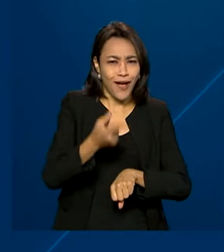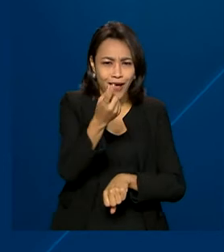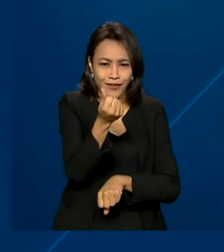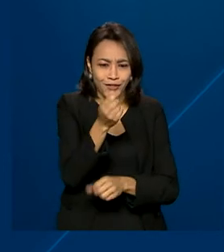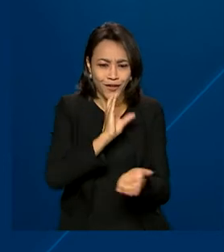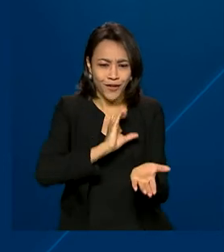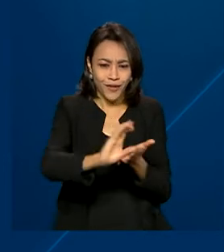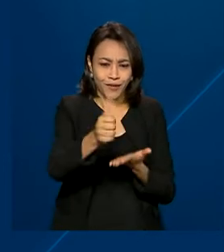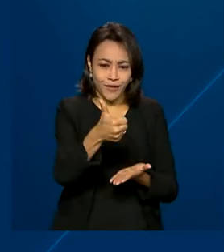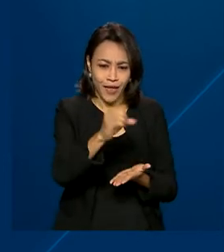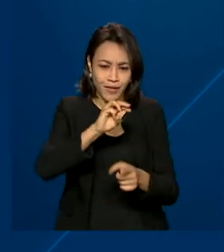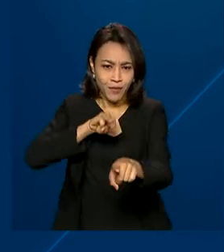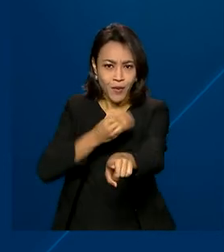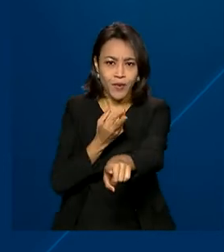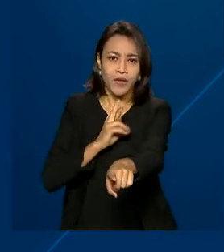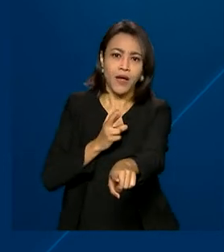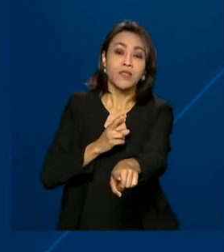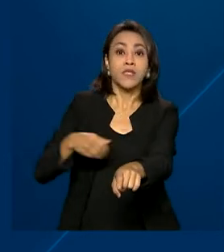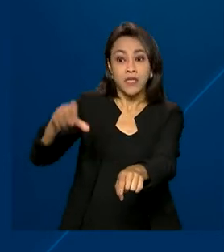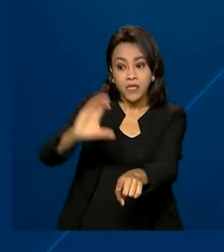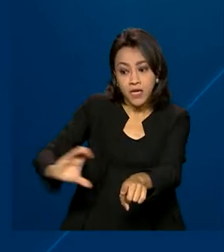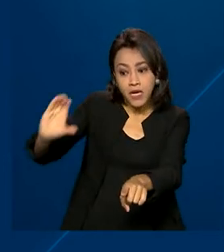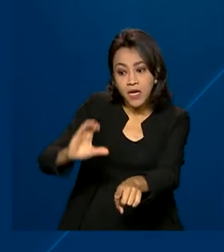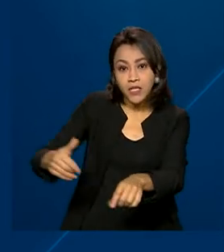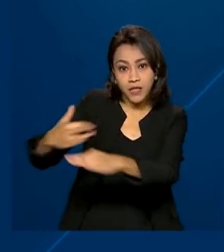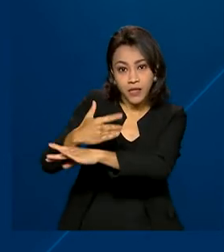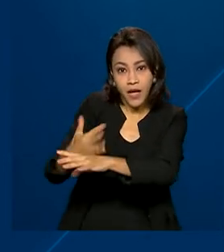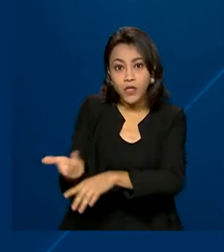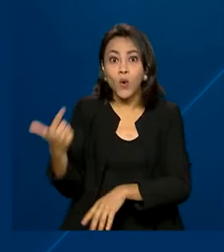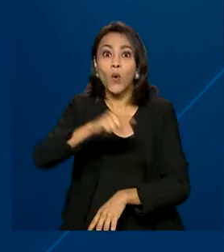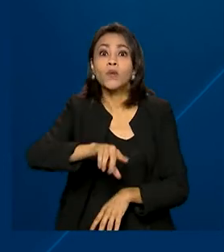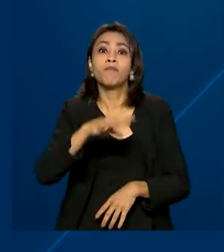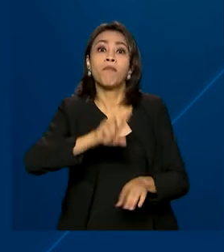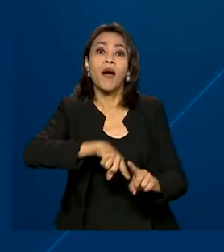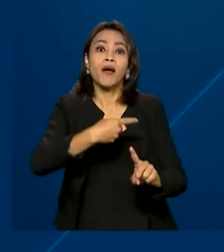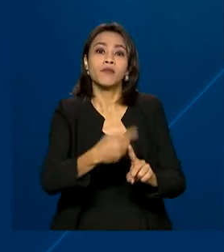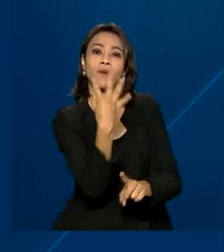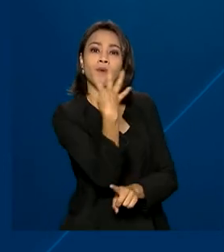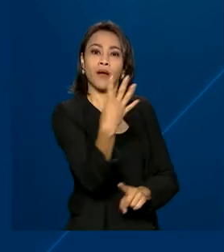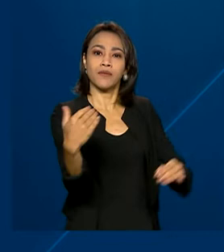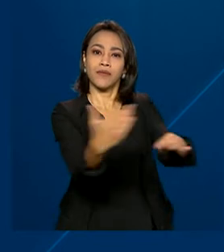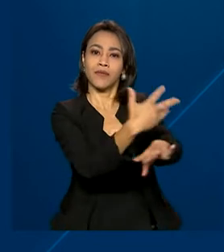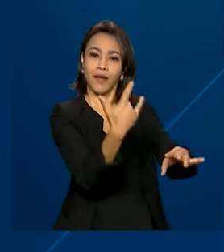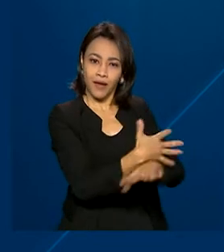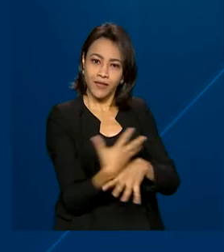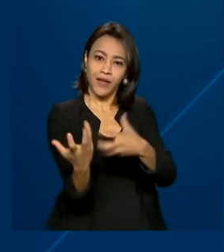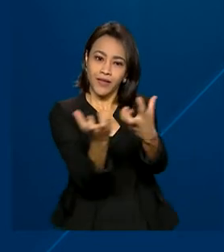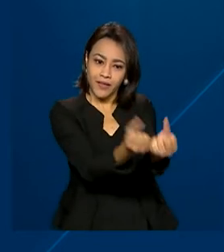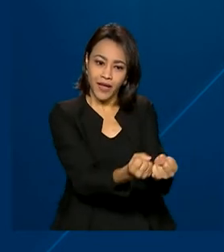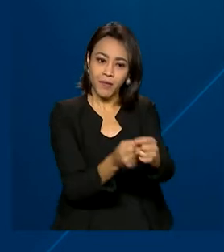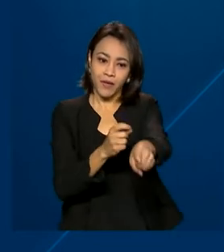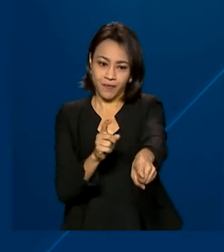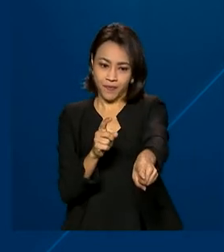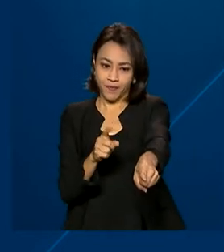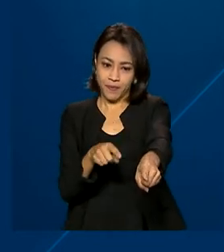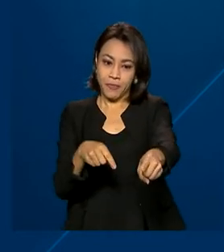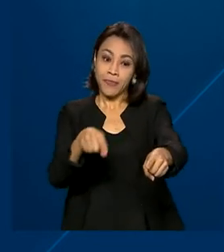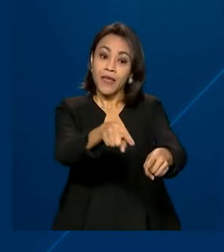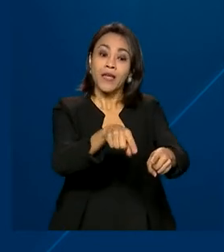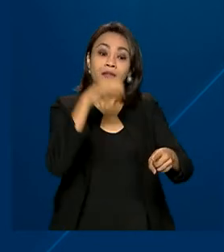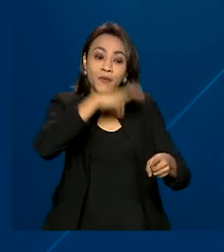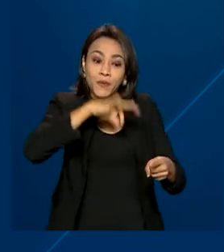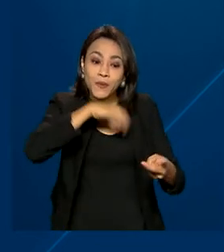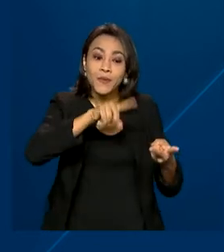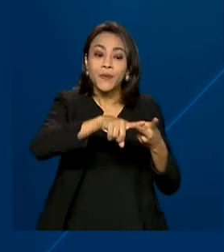milhões de reais. Além de Ceilândia, outras quatro cidades recebem as ações Caxias do Sul, Curitiba,